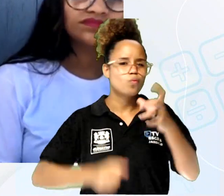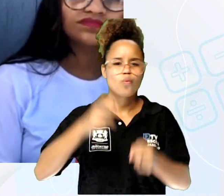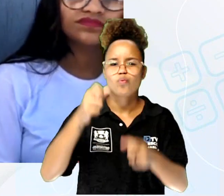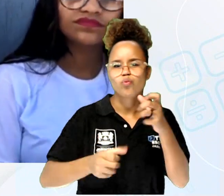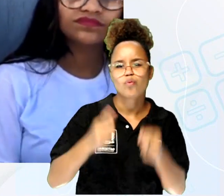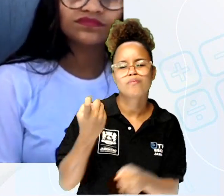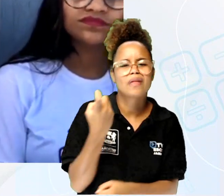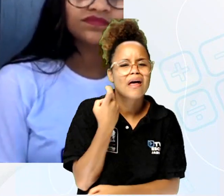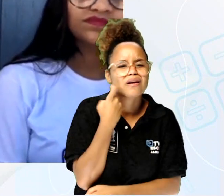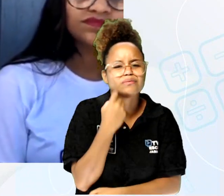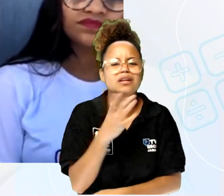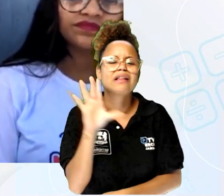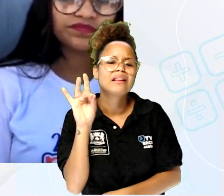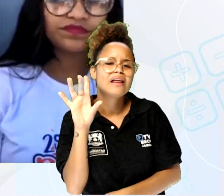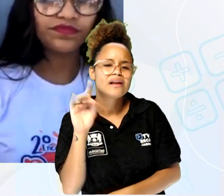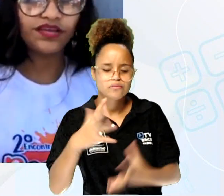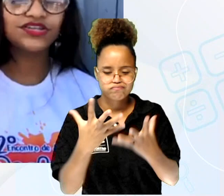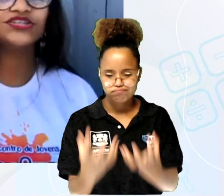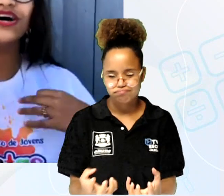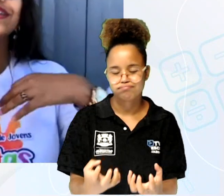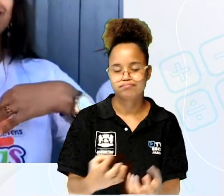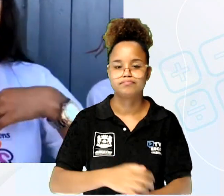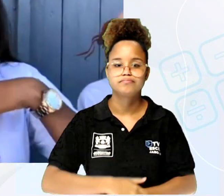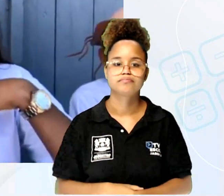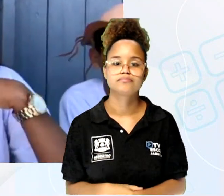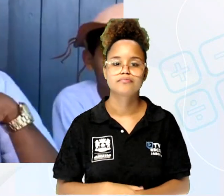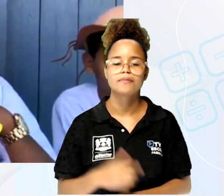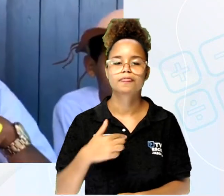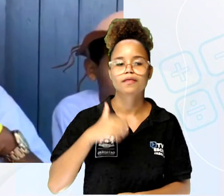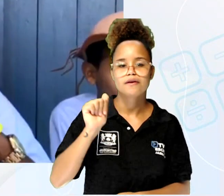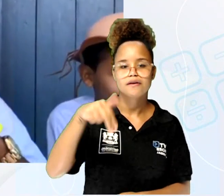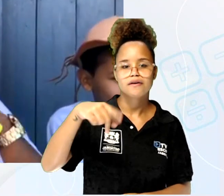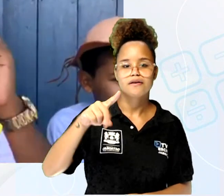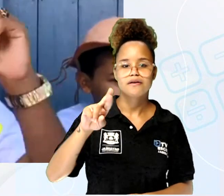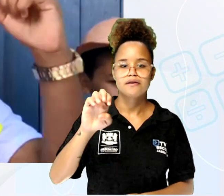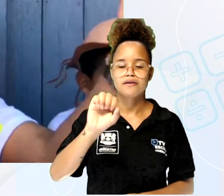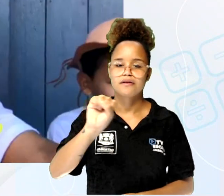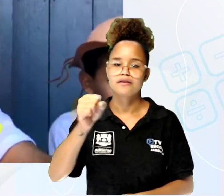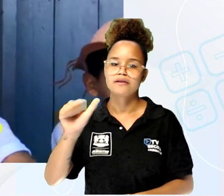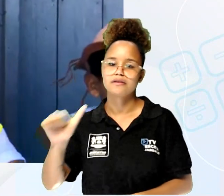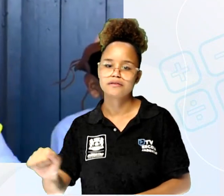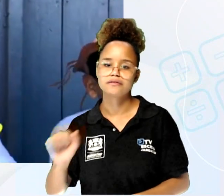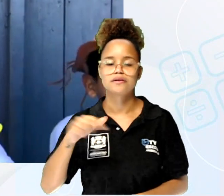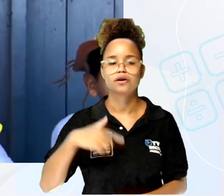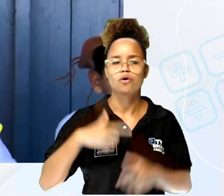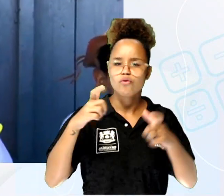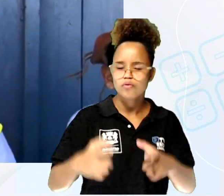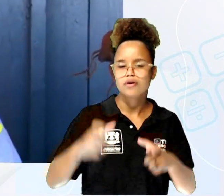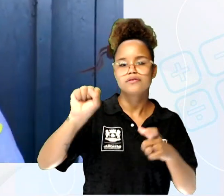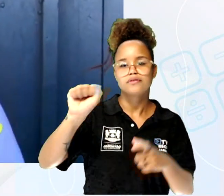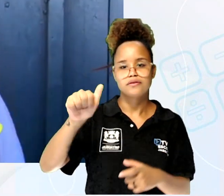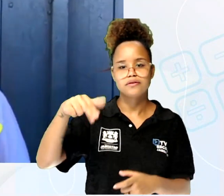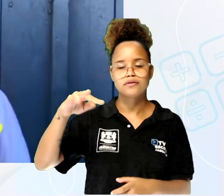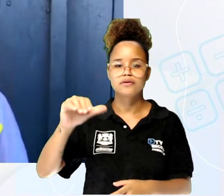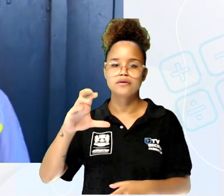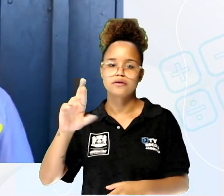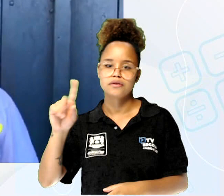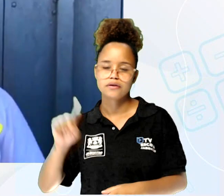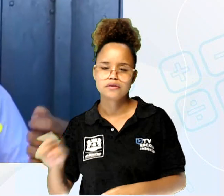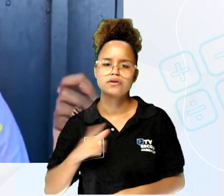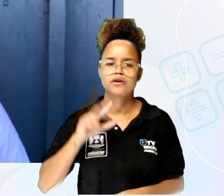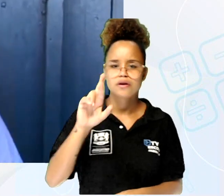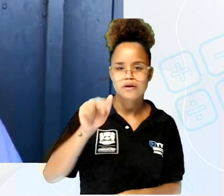morre de sede, dentro de um rachão de lama. Sou Andressa Nascimento, Santa Cruz é meu lugar. RN é meu